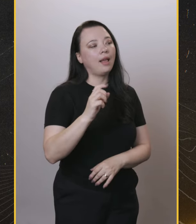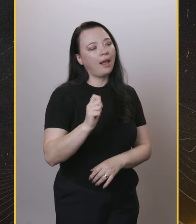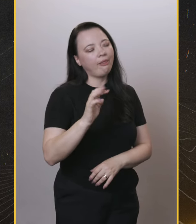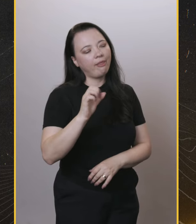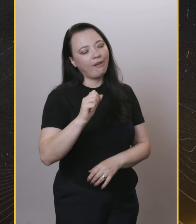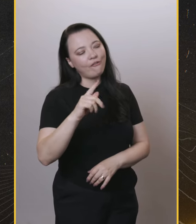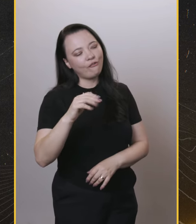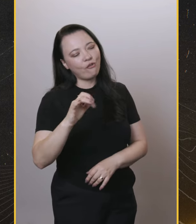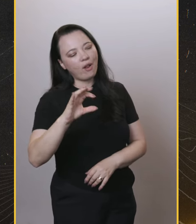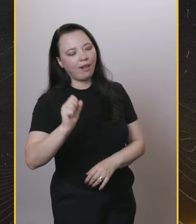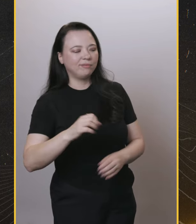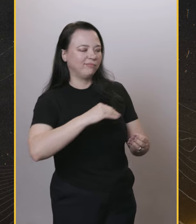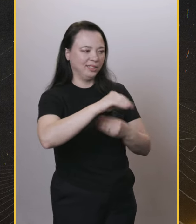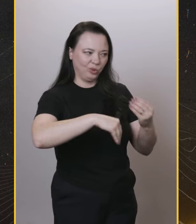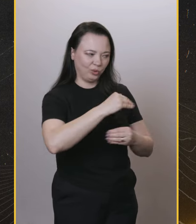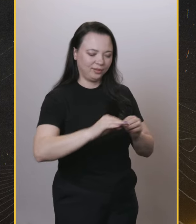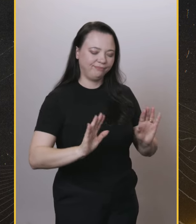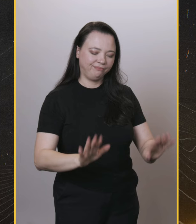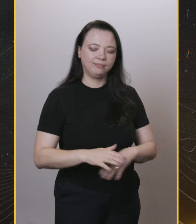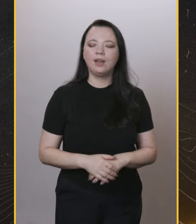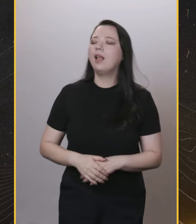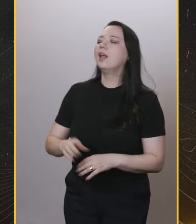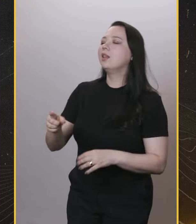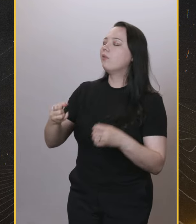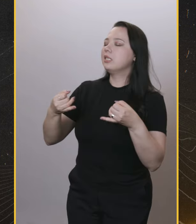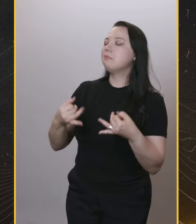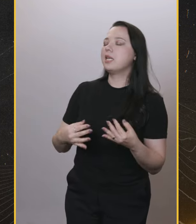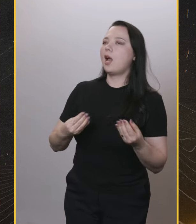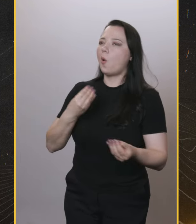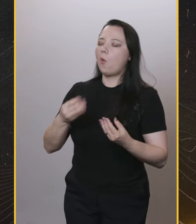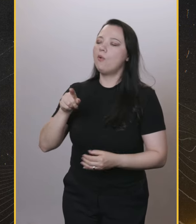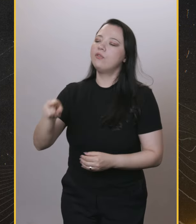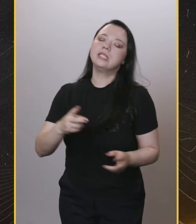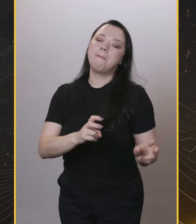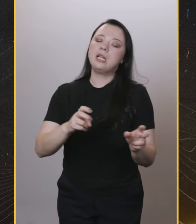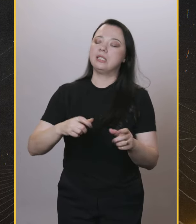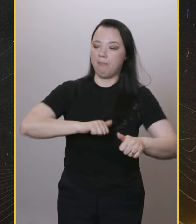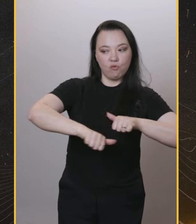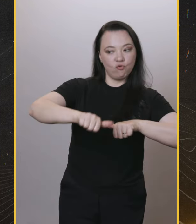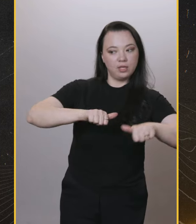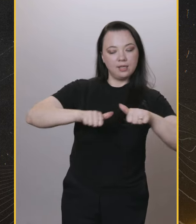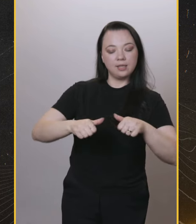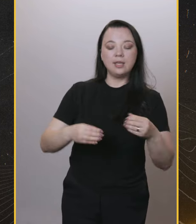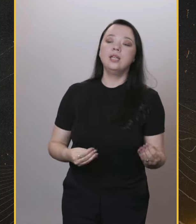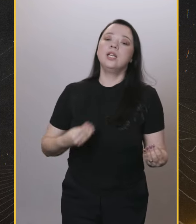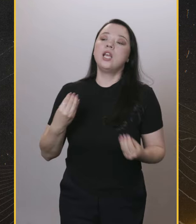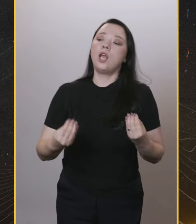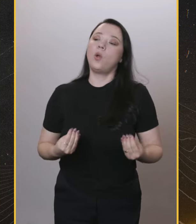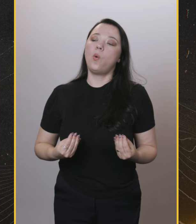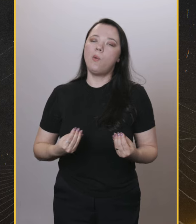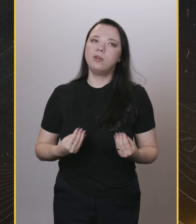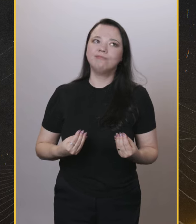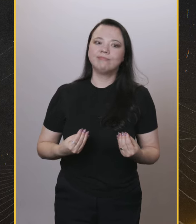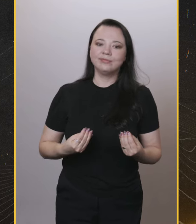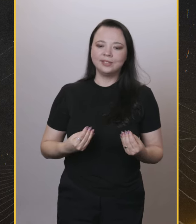da Atena. Não, não, eu estava bem na frente. Isso, eu estava na frente, na verdade. Bem na frente. E continua ali. Se você pegar a Paranel, eu na frente. A Datafolha é que embola os três.